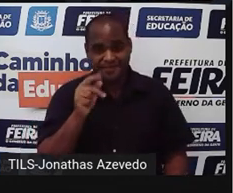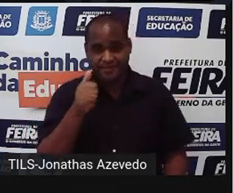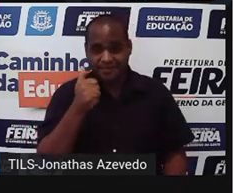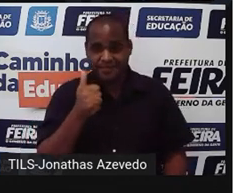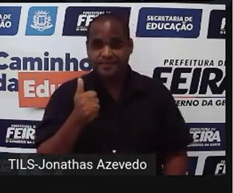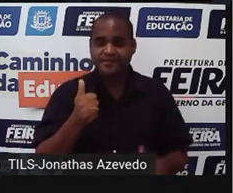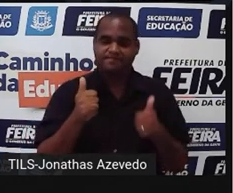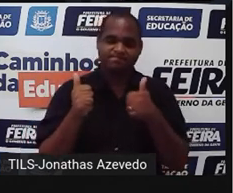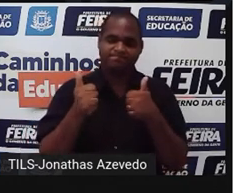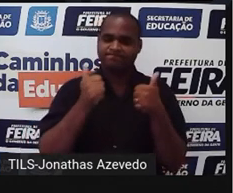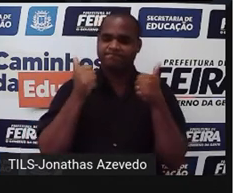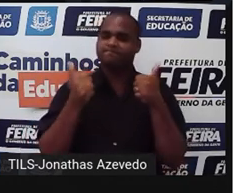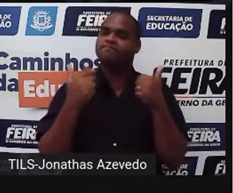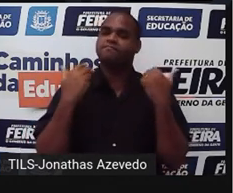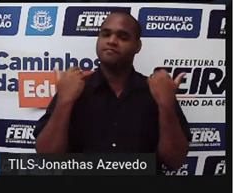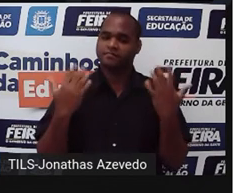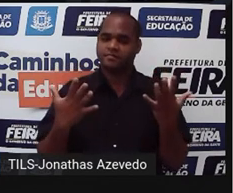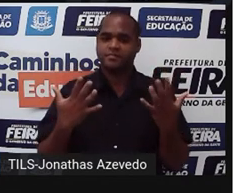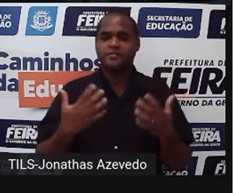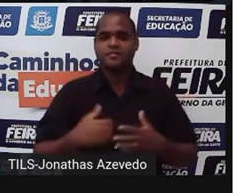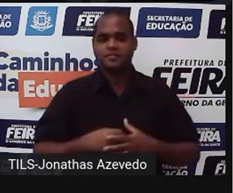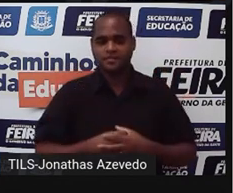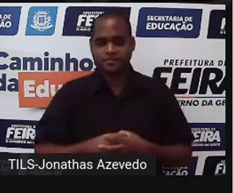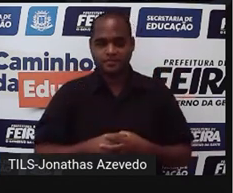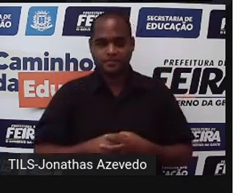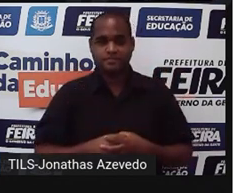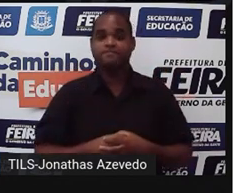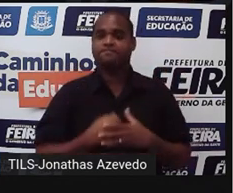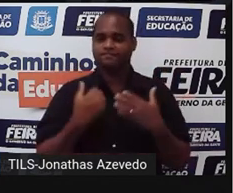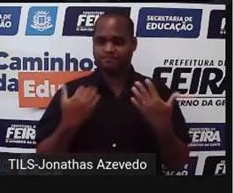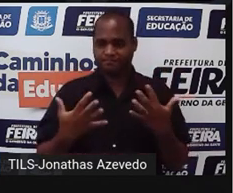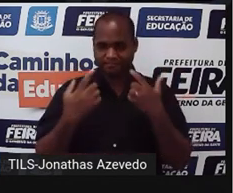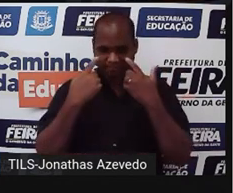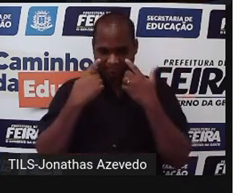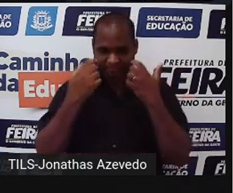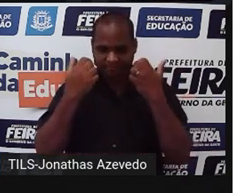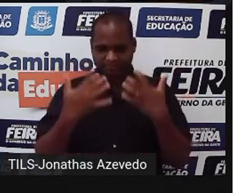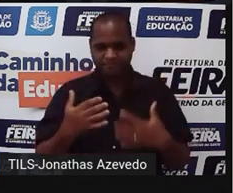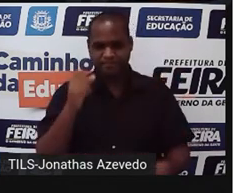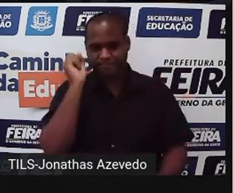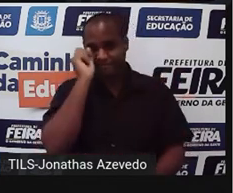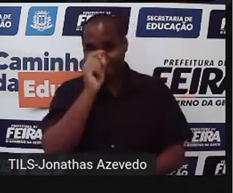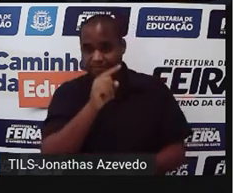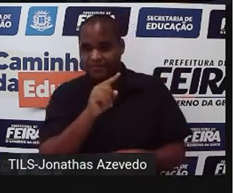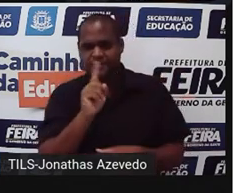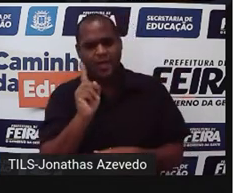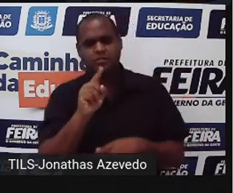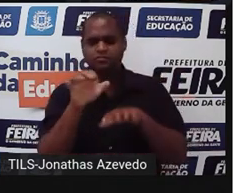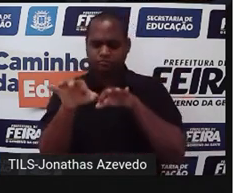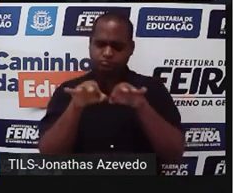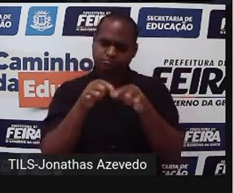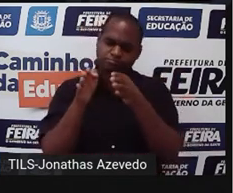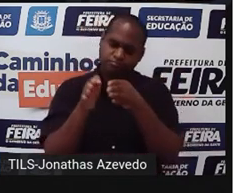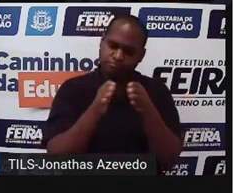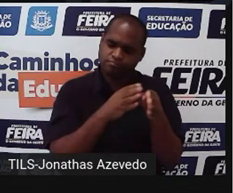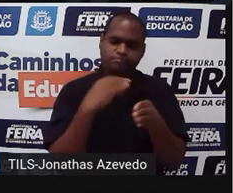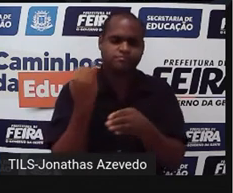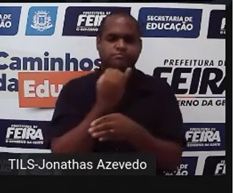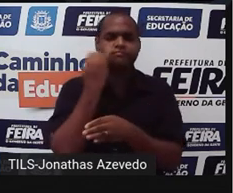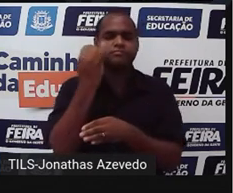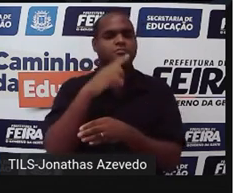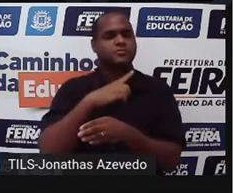Tranquilo? Então, é isso aí. Bom, veja o quanto a organização é muito importante pra se entender